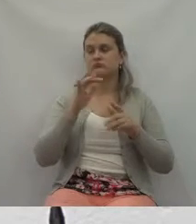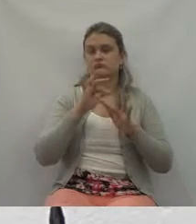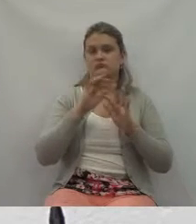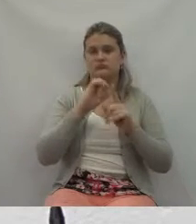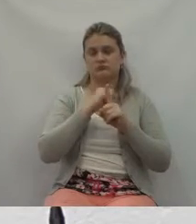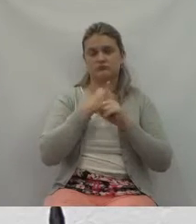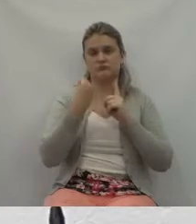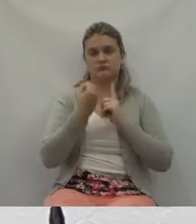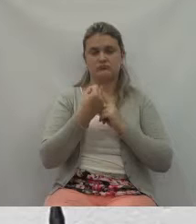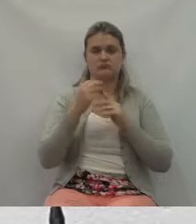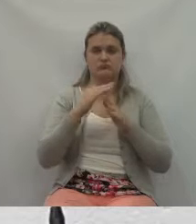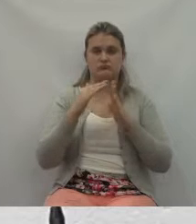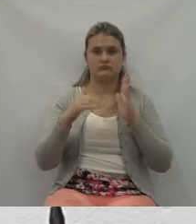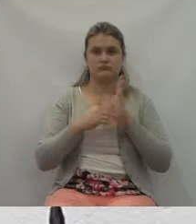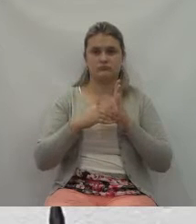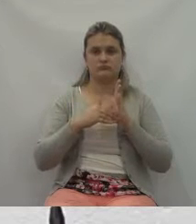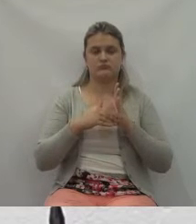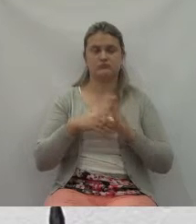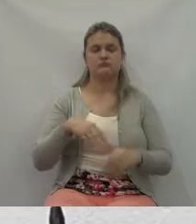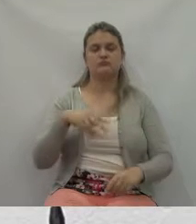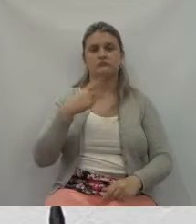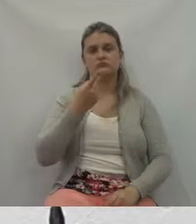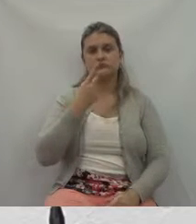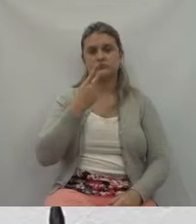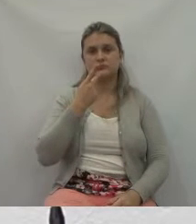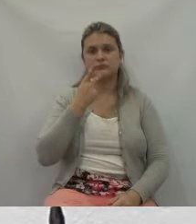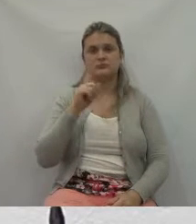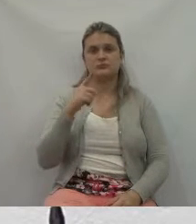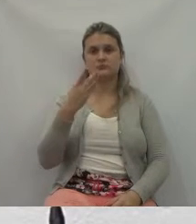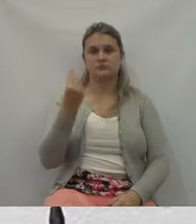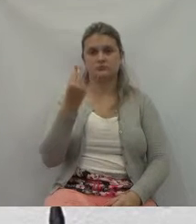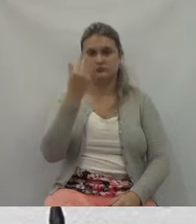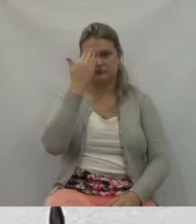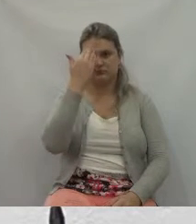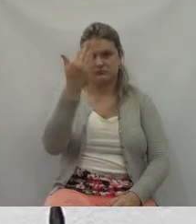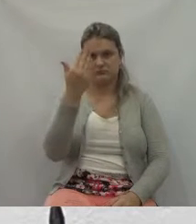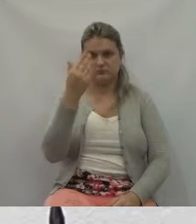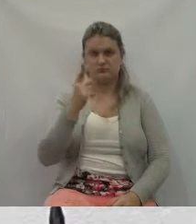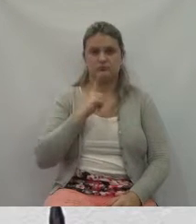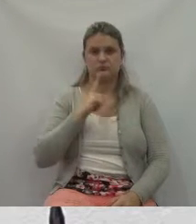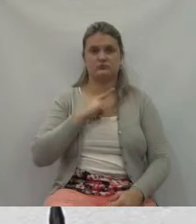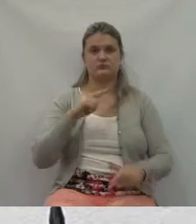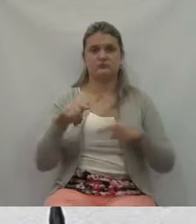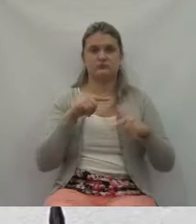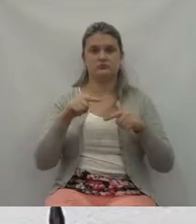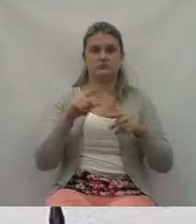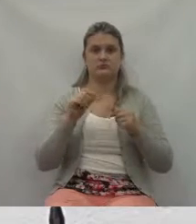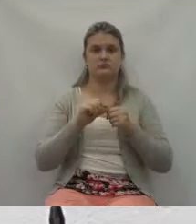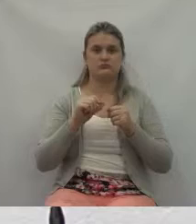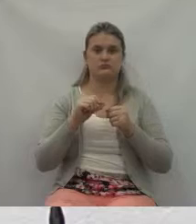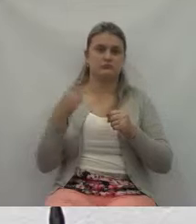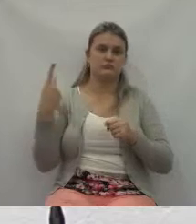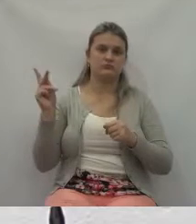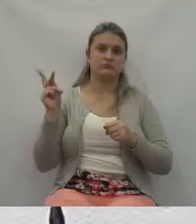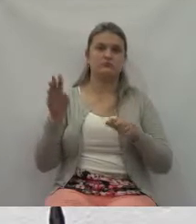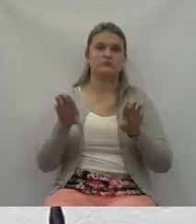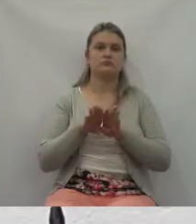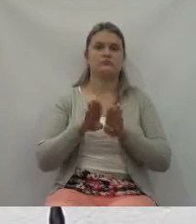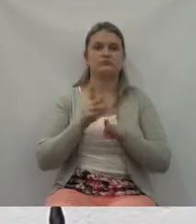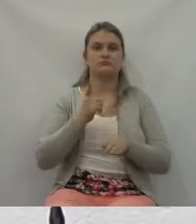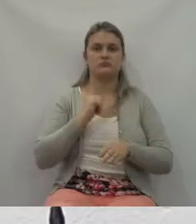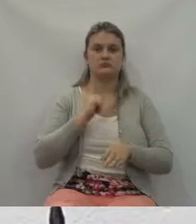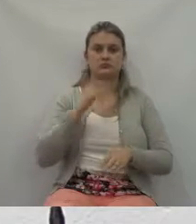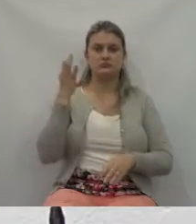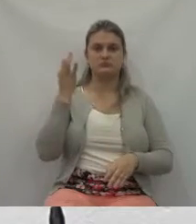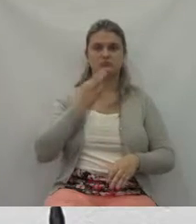gratidão por esse trabalho teu realizado, né, E tenho certeza que nós estamos acompanhando